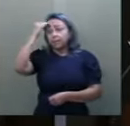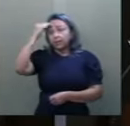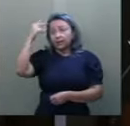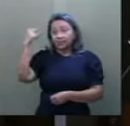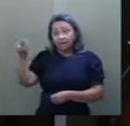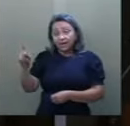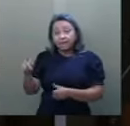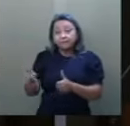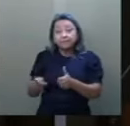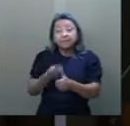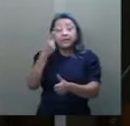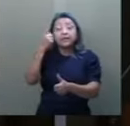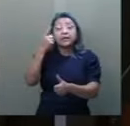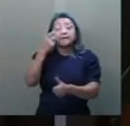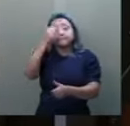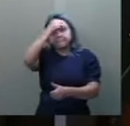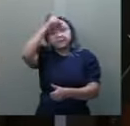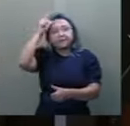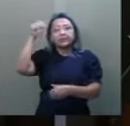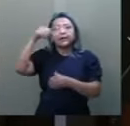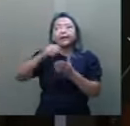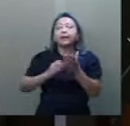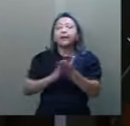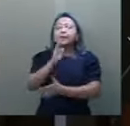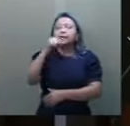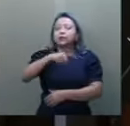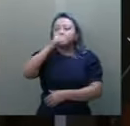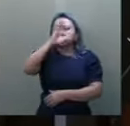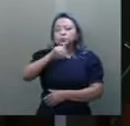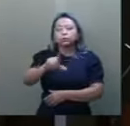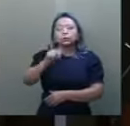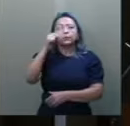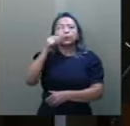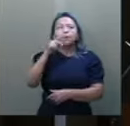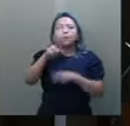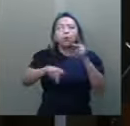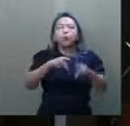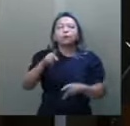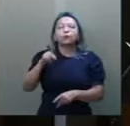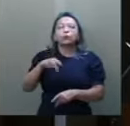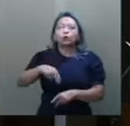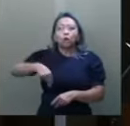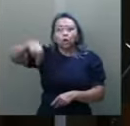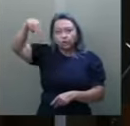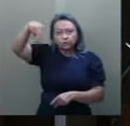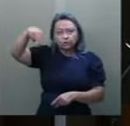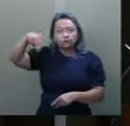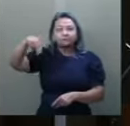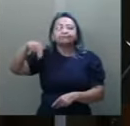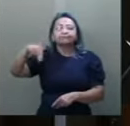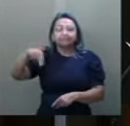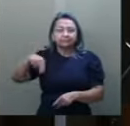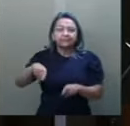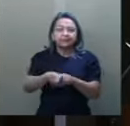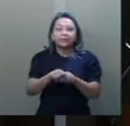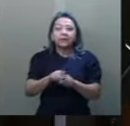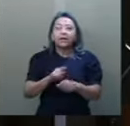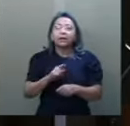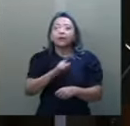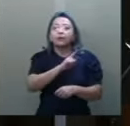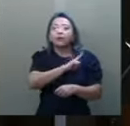a primeira prefeita eleita do Brasil, escolhida pelo povo norte-riograndense para governar lajes.